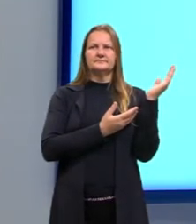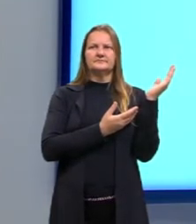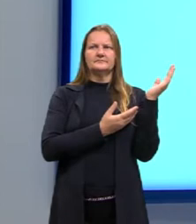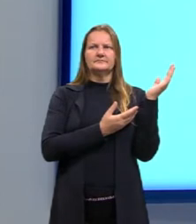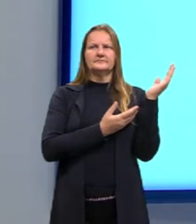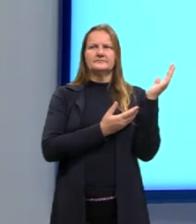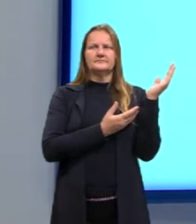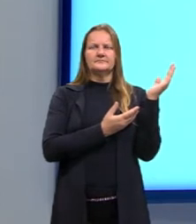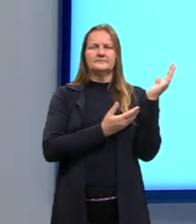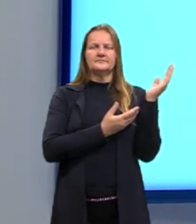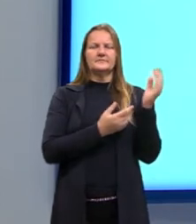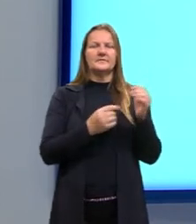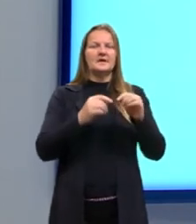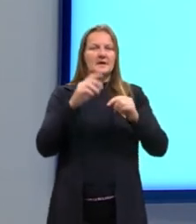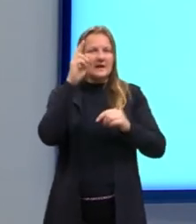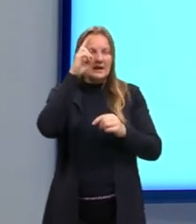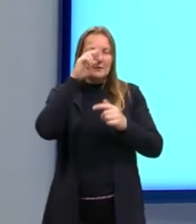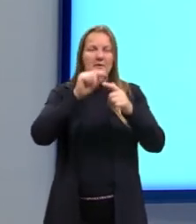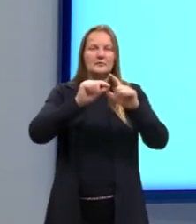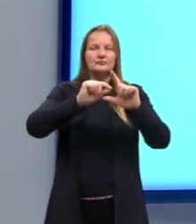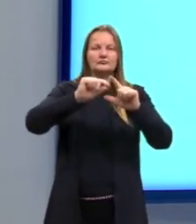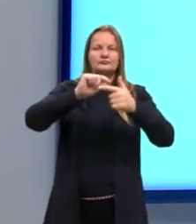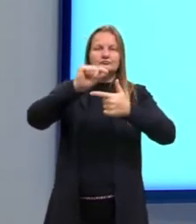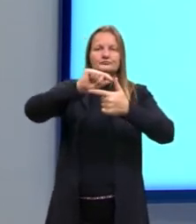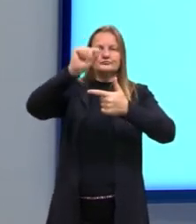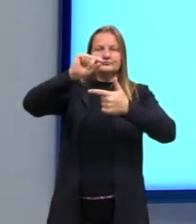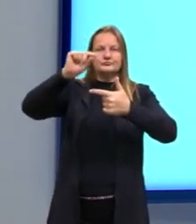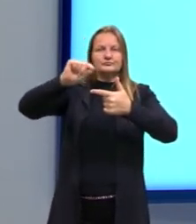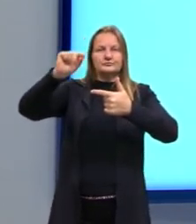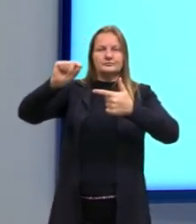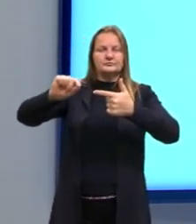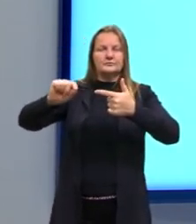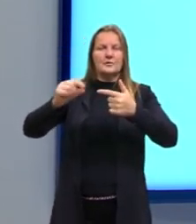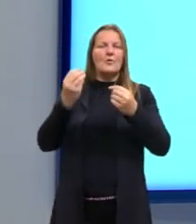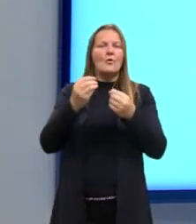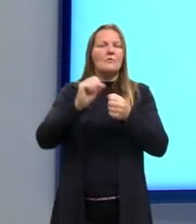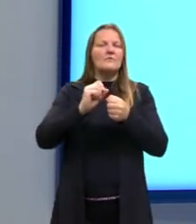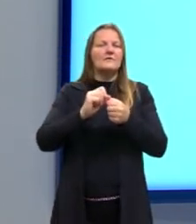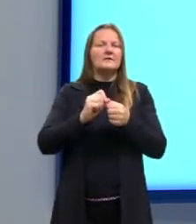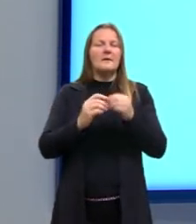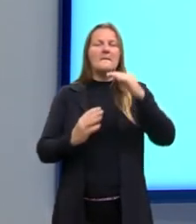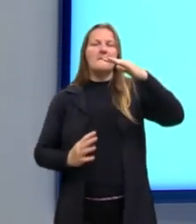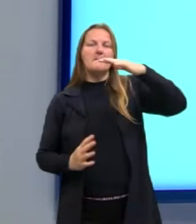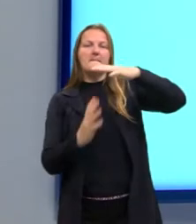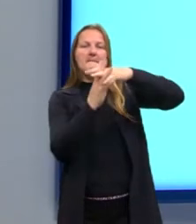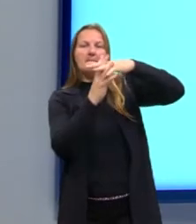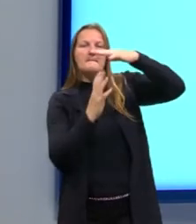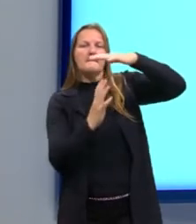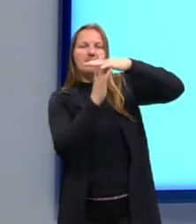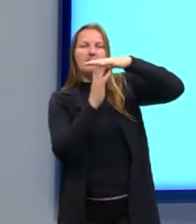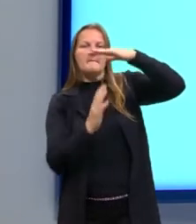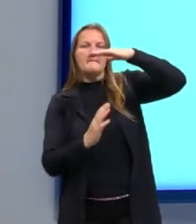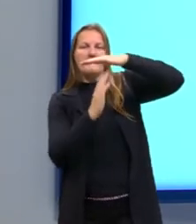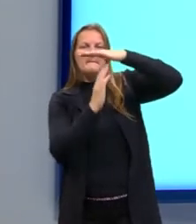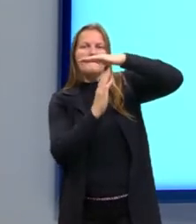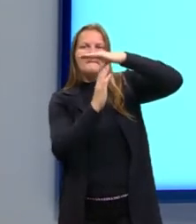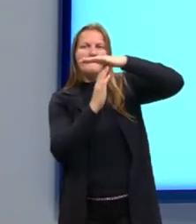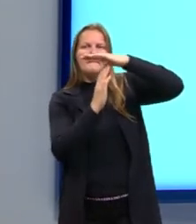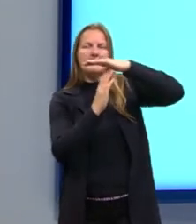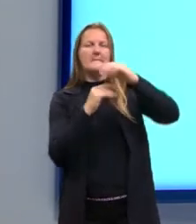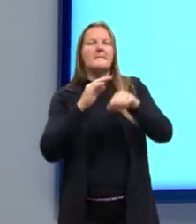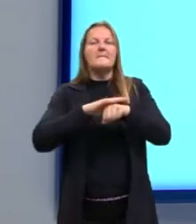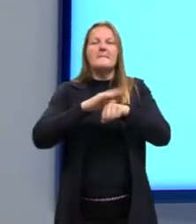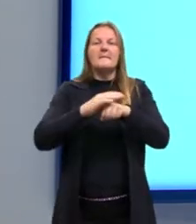E aí, o que nós vamos conseguir observar? A moda, ela vai ser o ponto mais alto, né? O valor que mais se